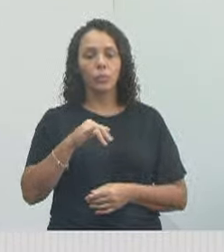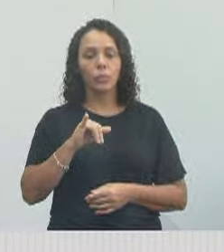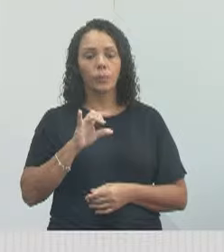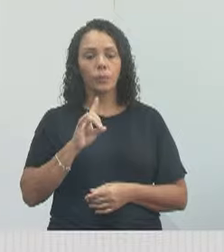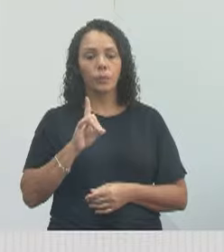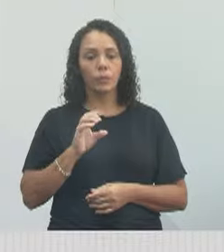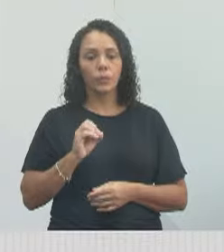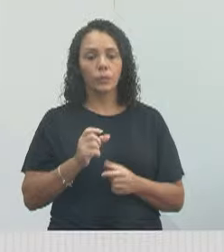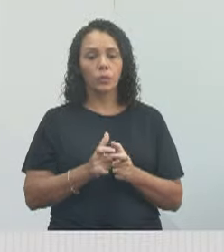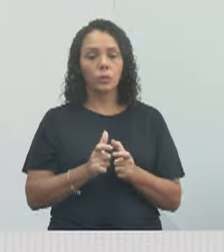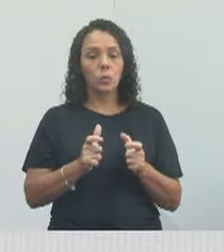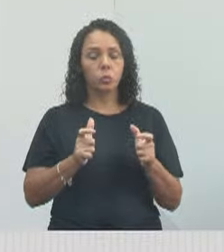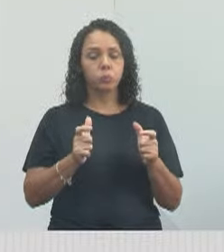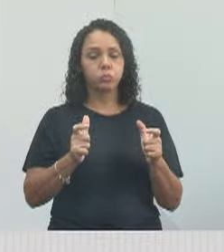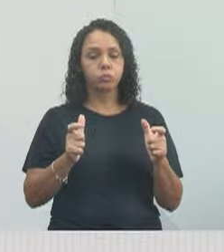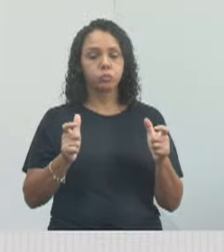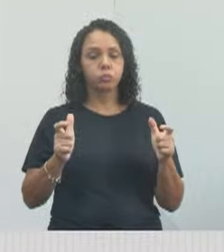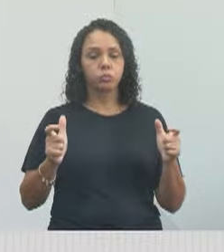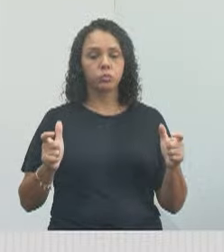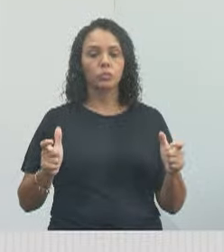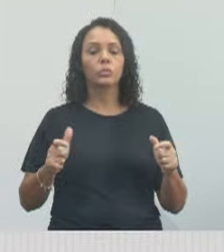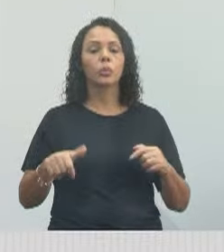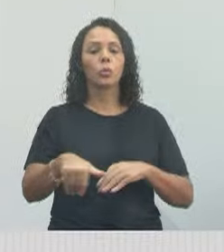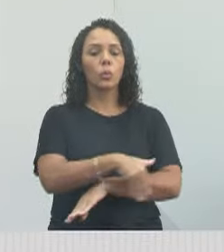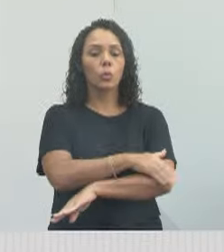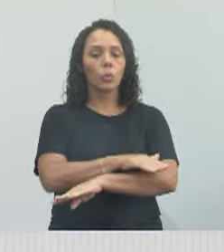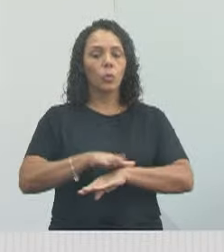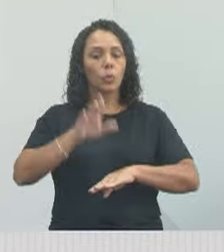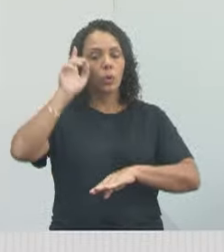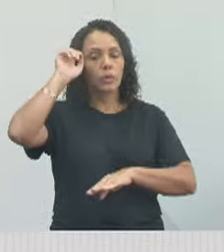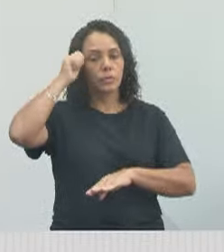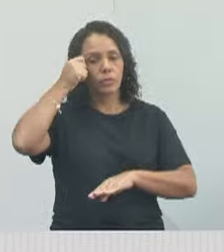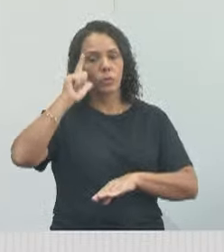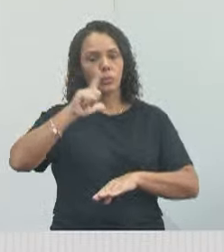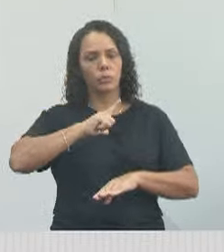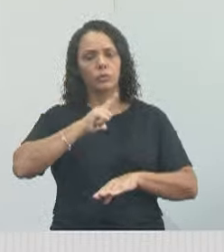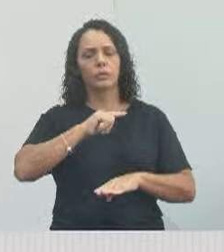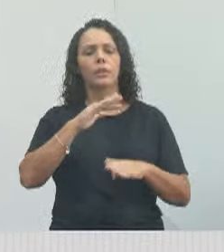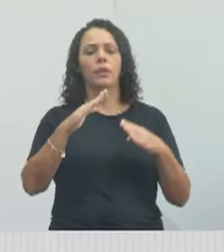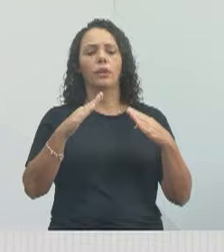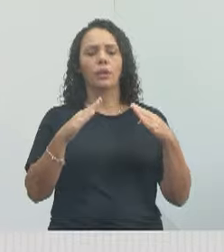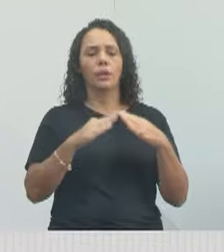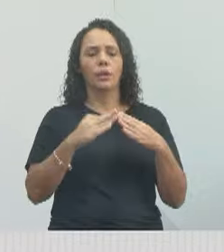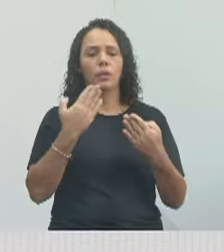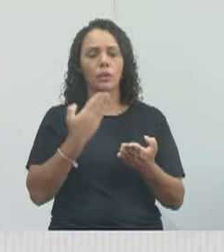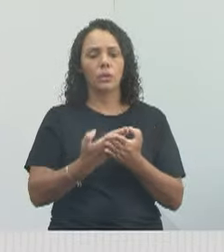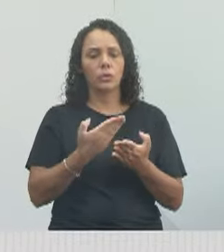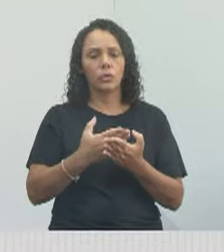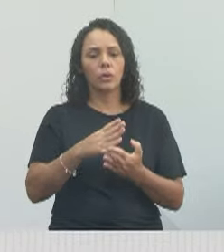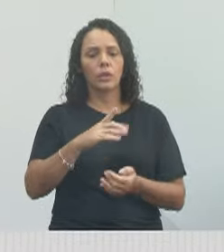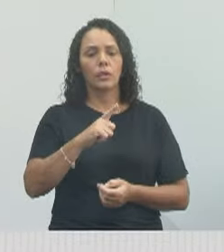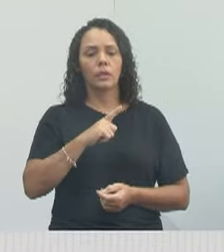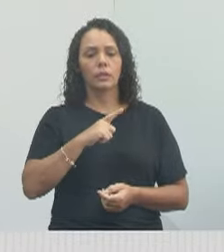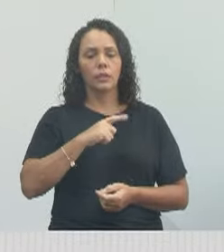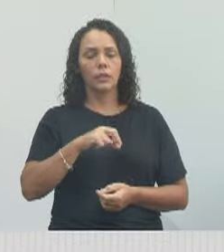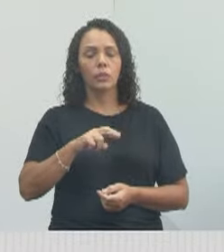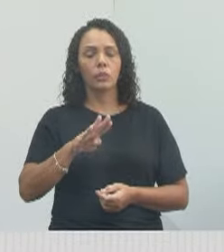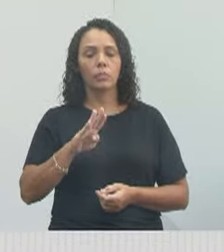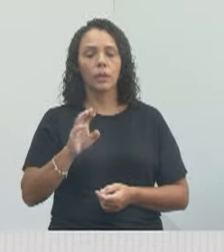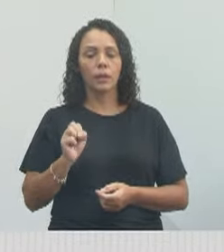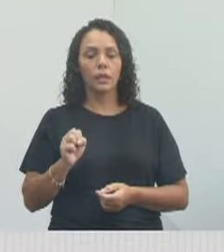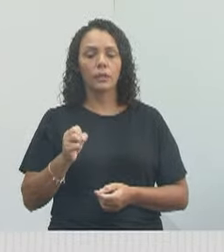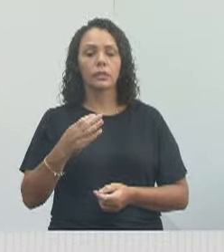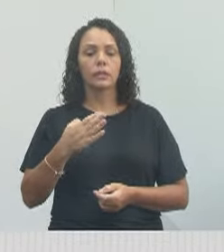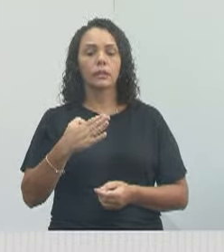em nossa cidade, com asfalto, com escola, com UBS, e agora